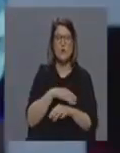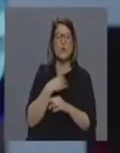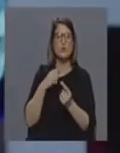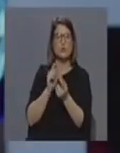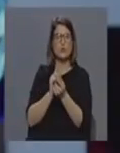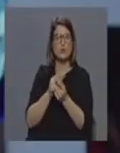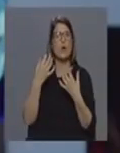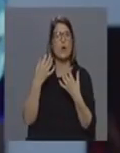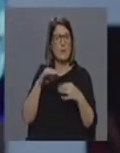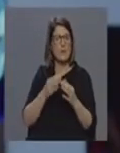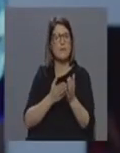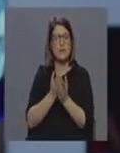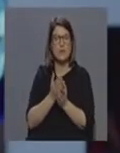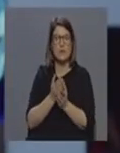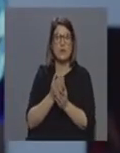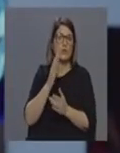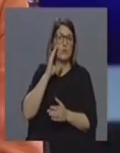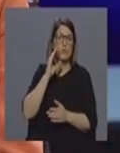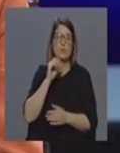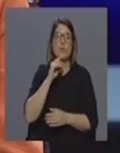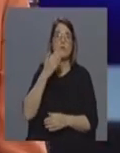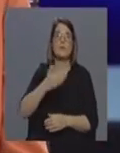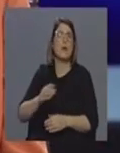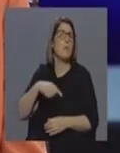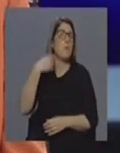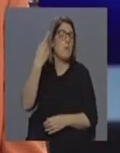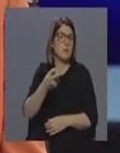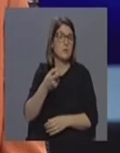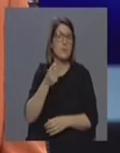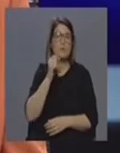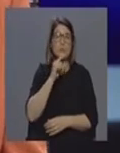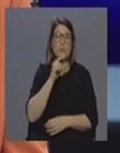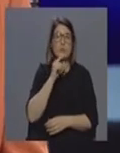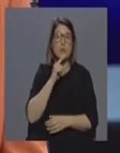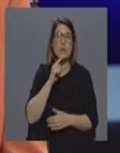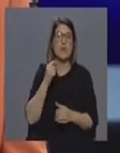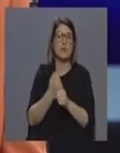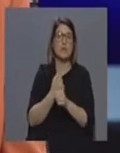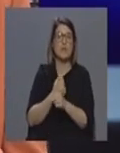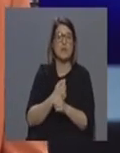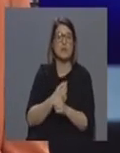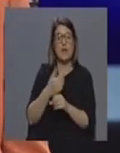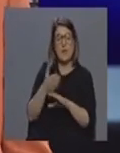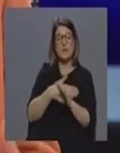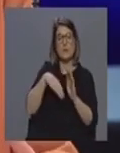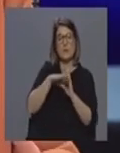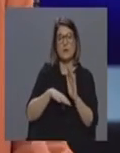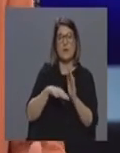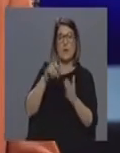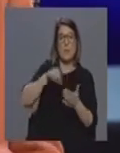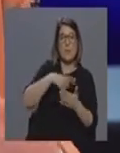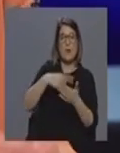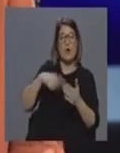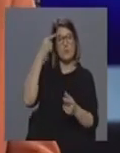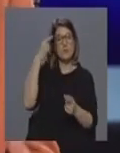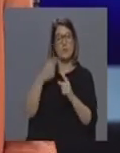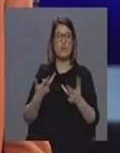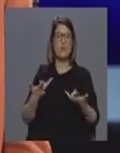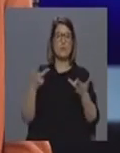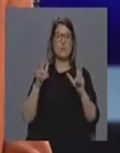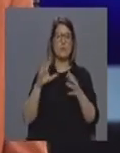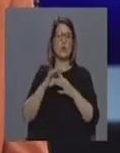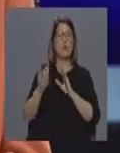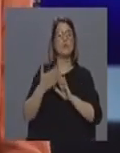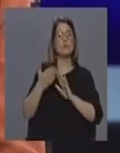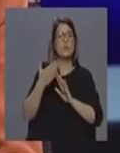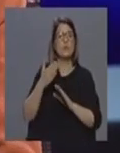Regional disse que daqui no princípio da próxima semana não estejamos a cancelar atividade programada para estar mais disponíveis para a urgência para